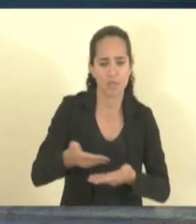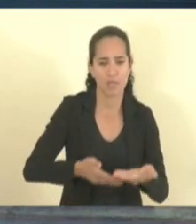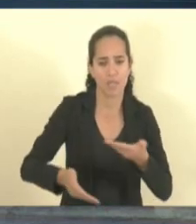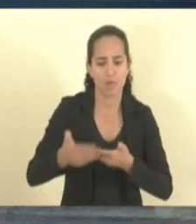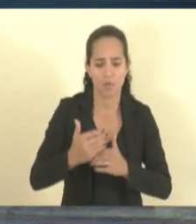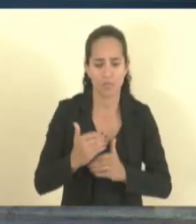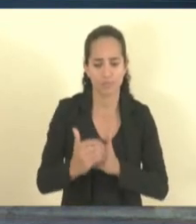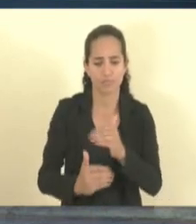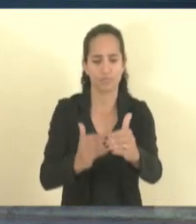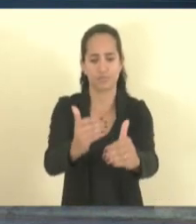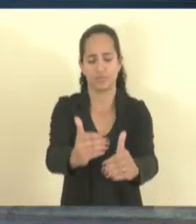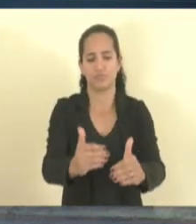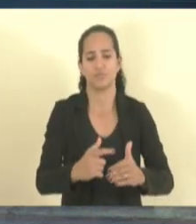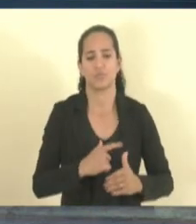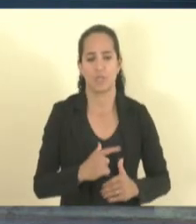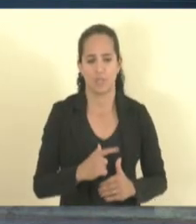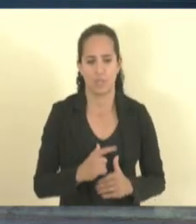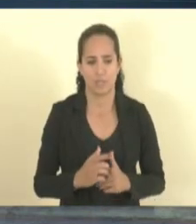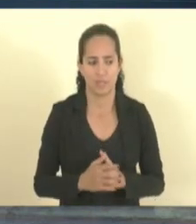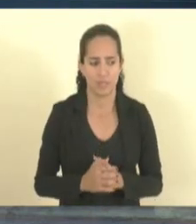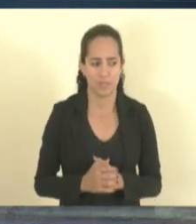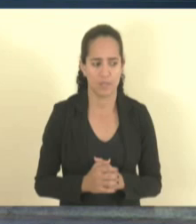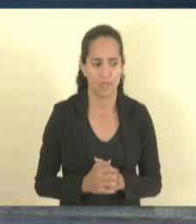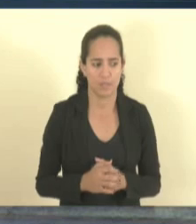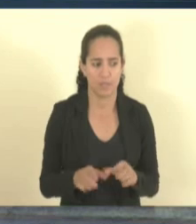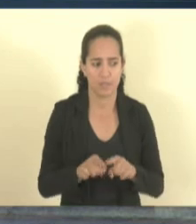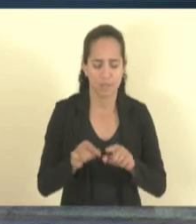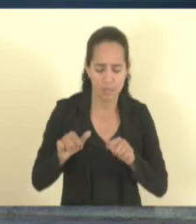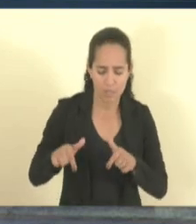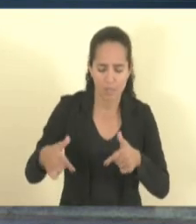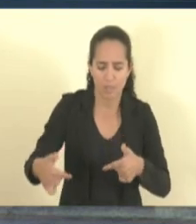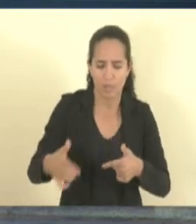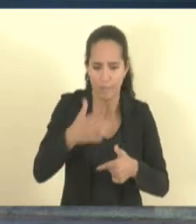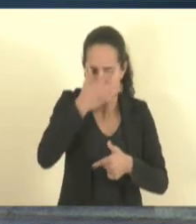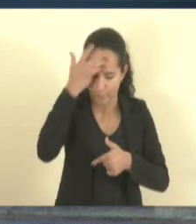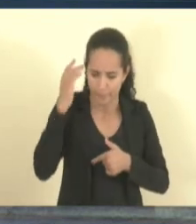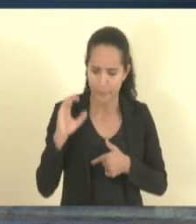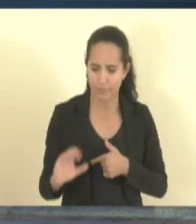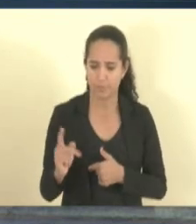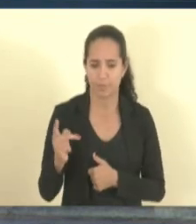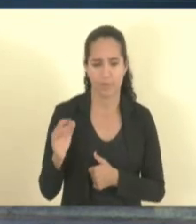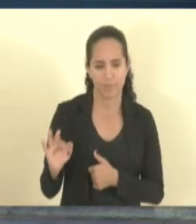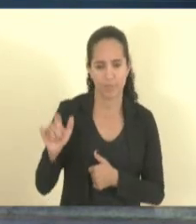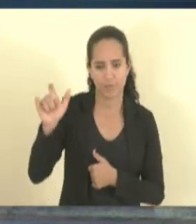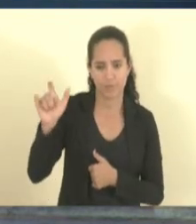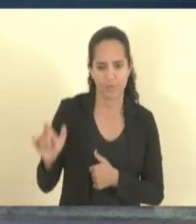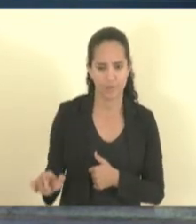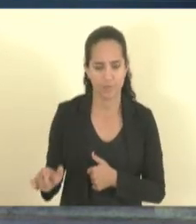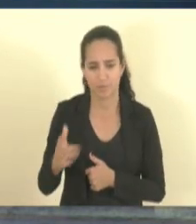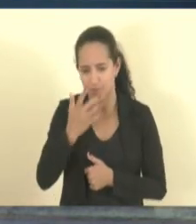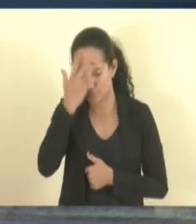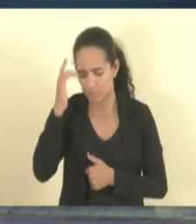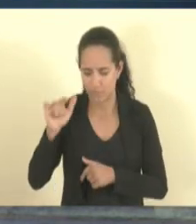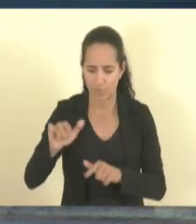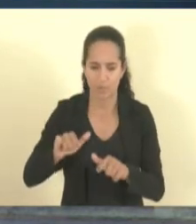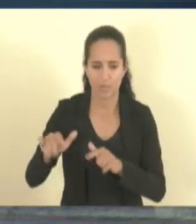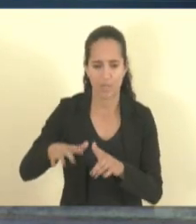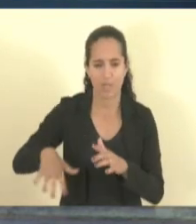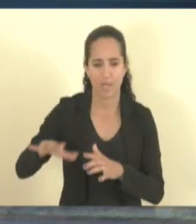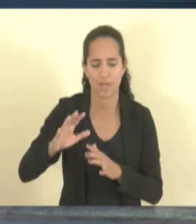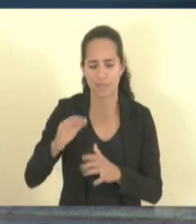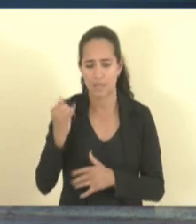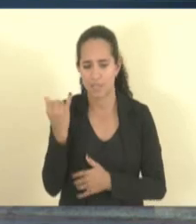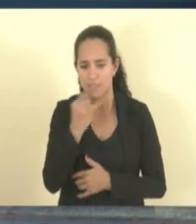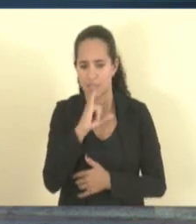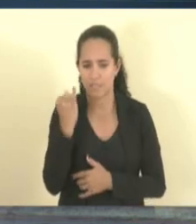temos... Atuamos também com pessoa física na parte de energia limpa,